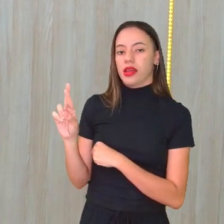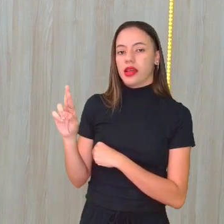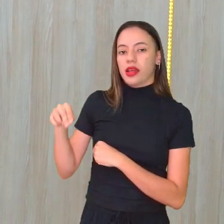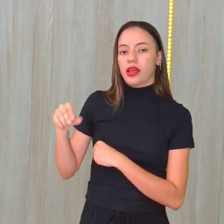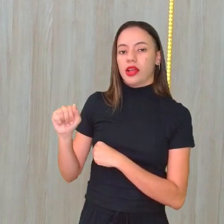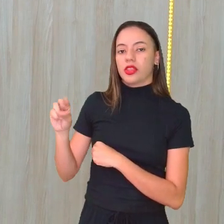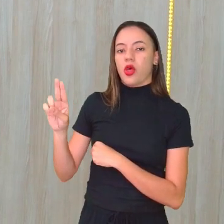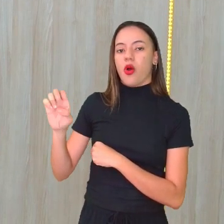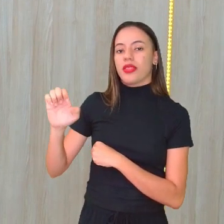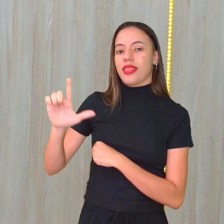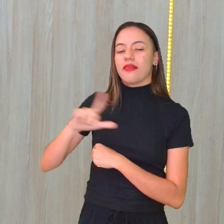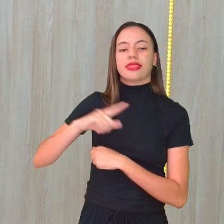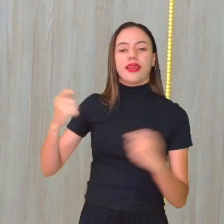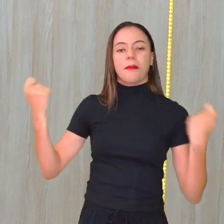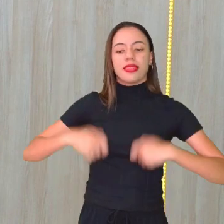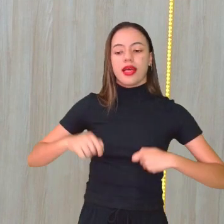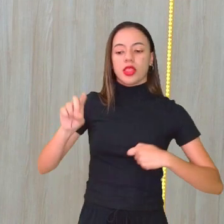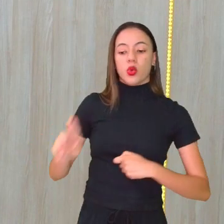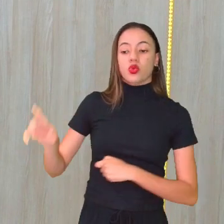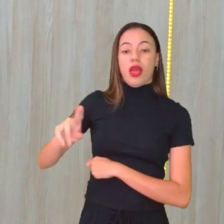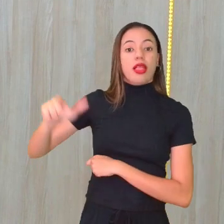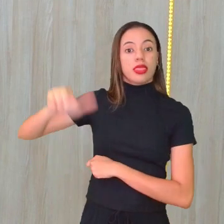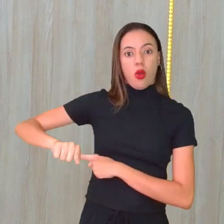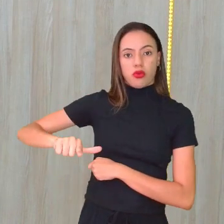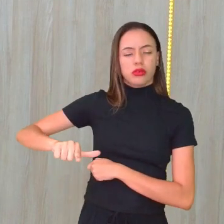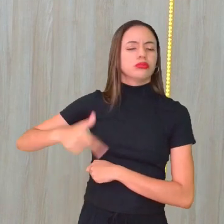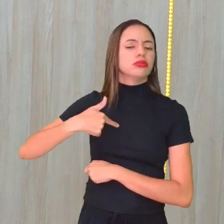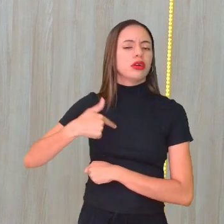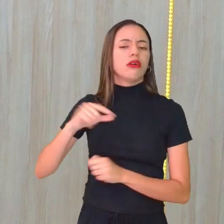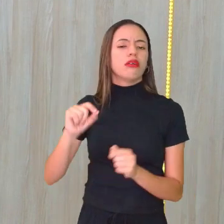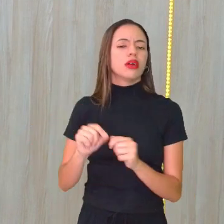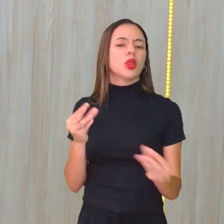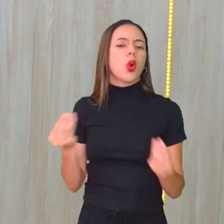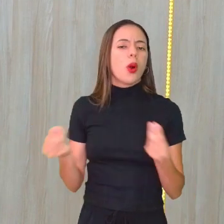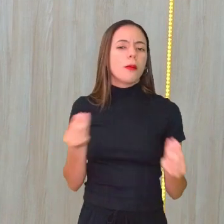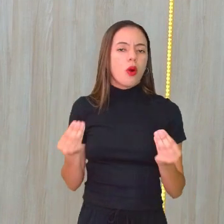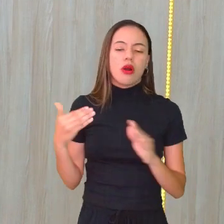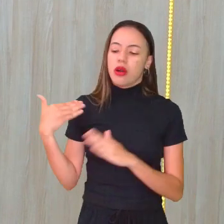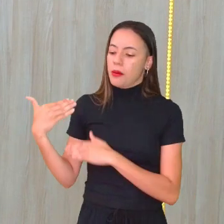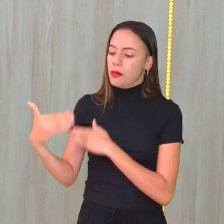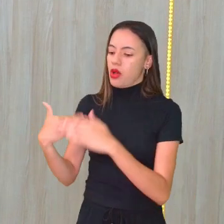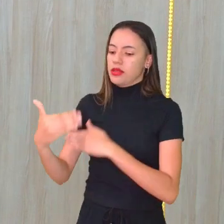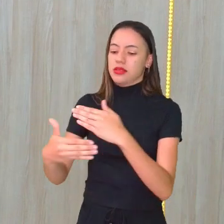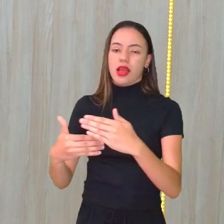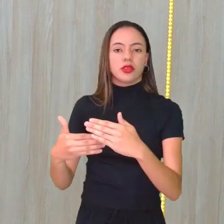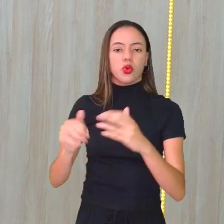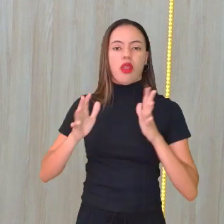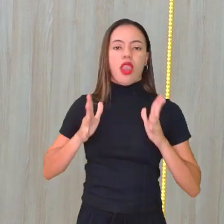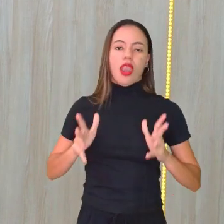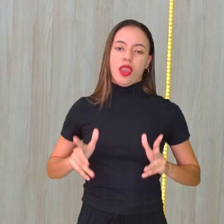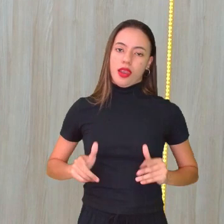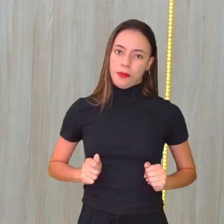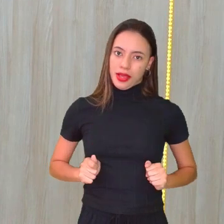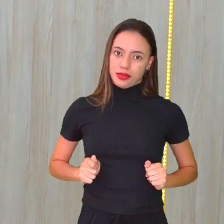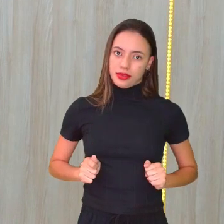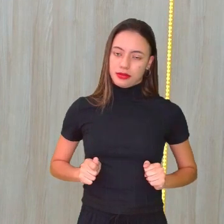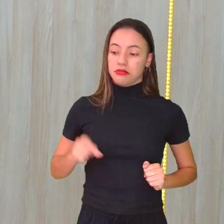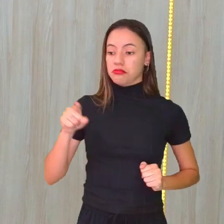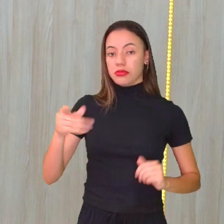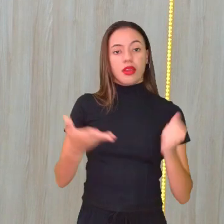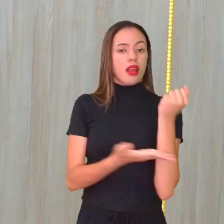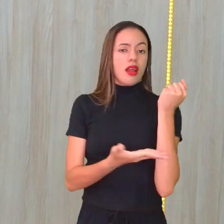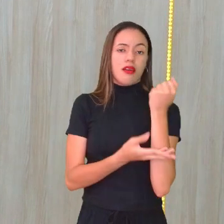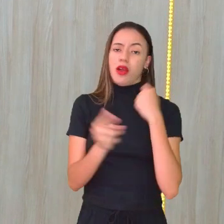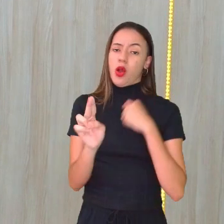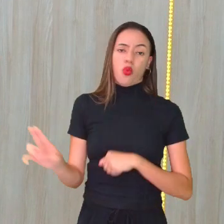reutilizada. Eu posso fazer isso através de um processo de esterilização, de limpeza. E aí, ela vai poder ser